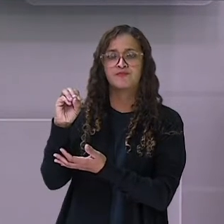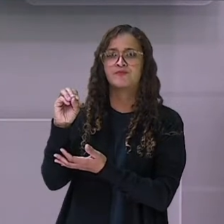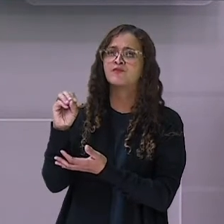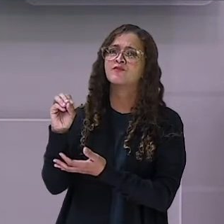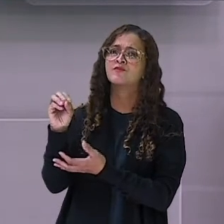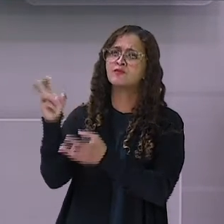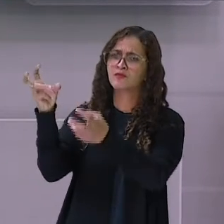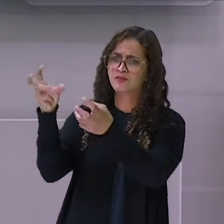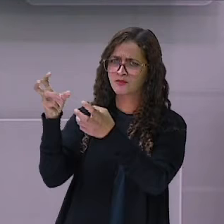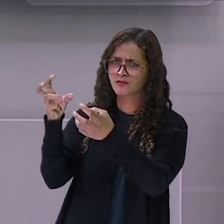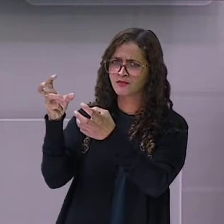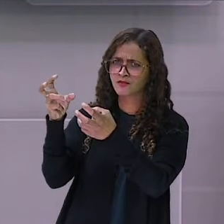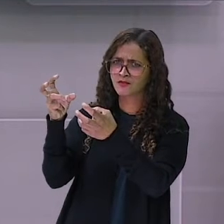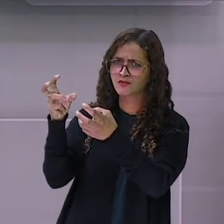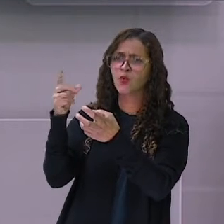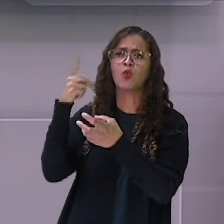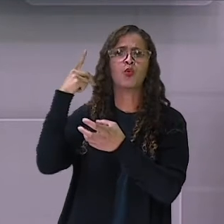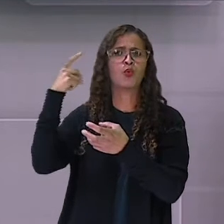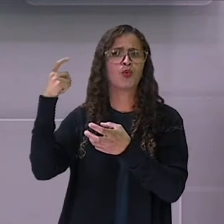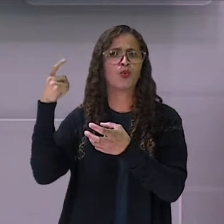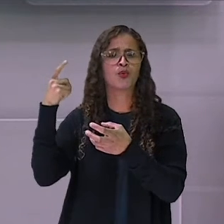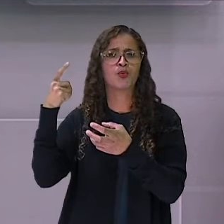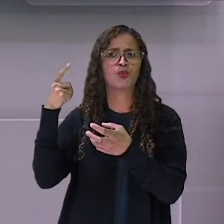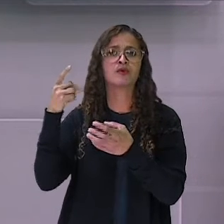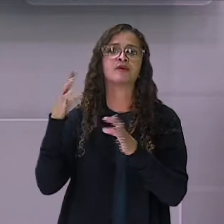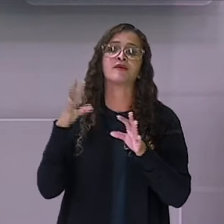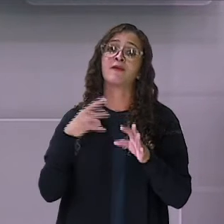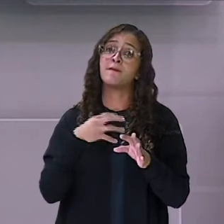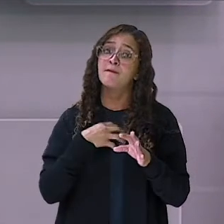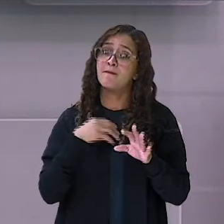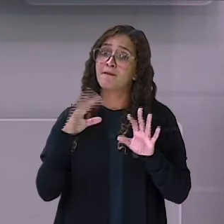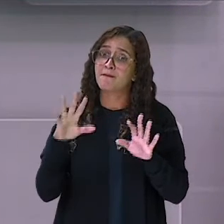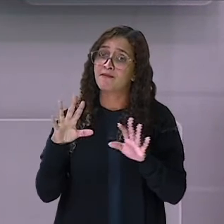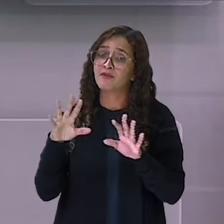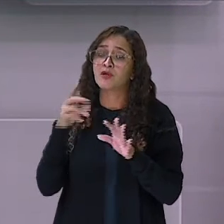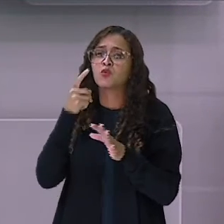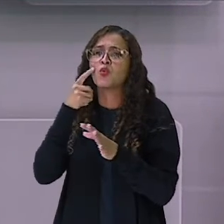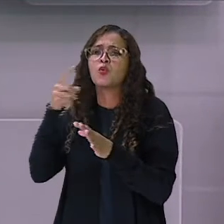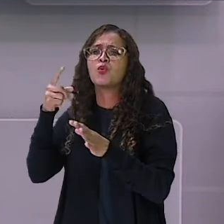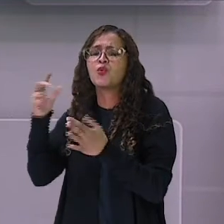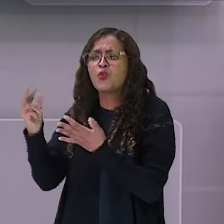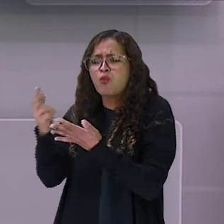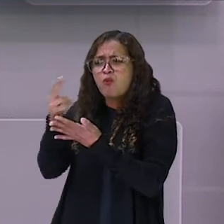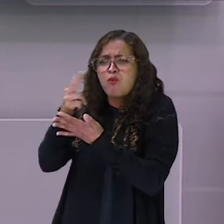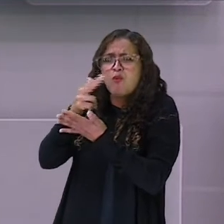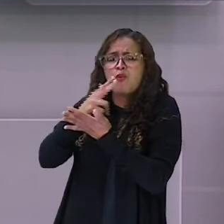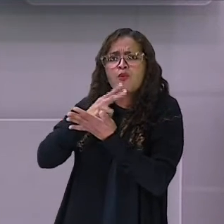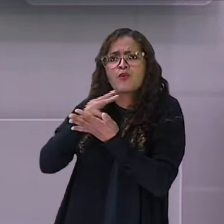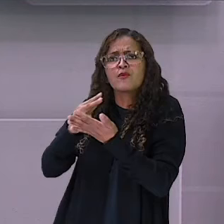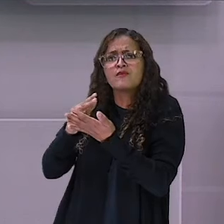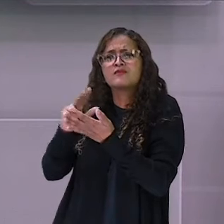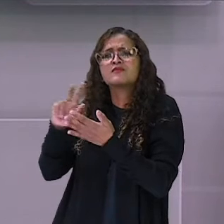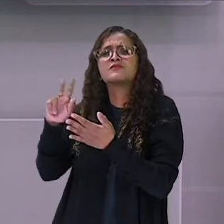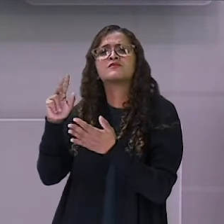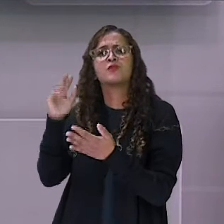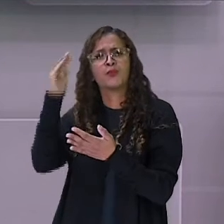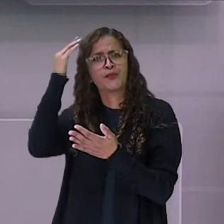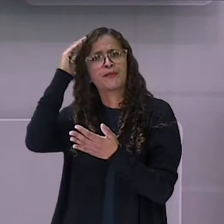Rato. Viram só? Quando eu falo r, dá uma tremidinha lá na minha garganta.